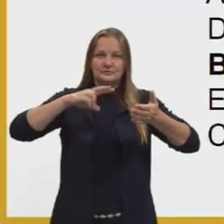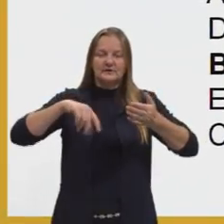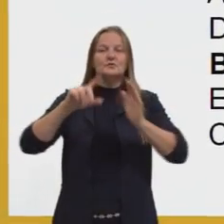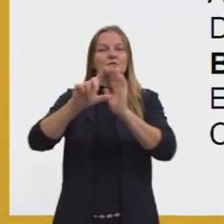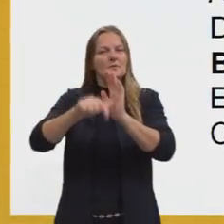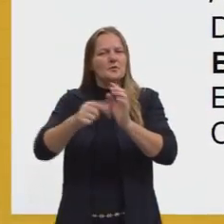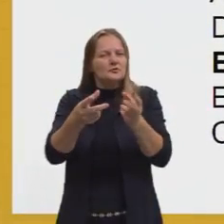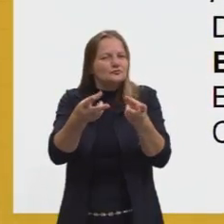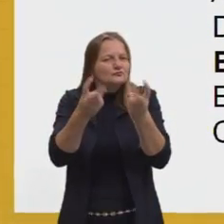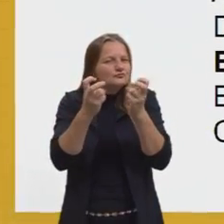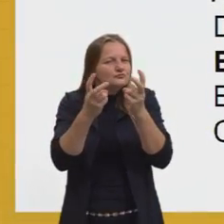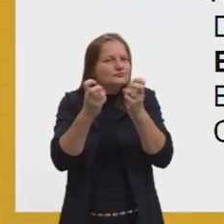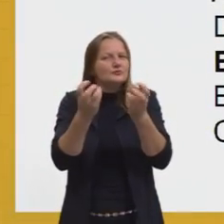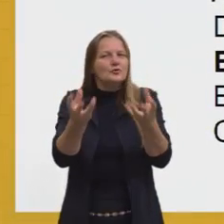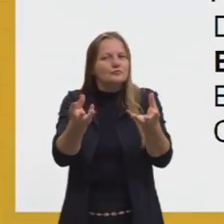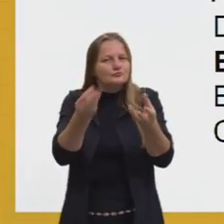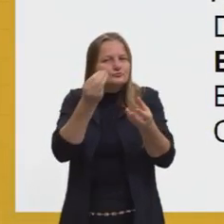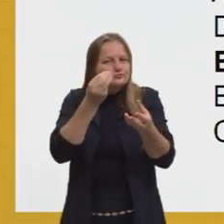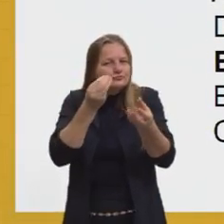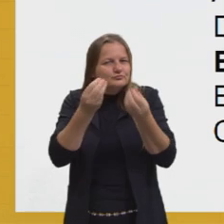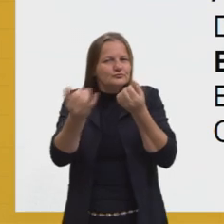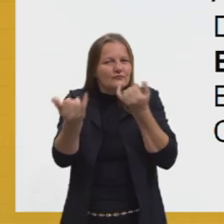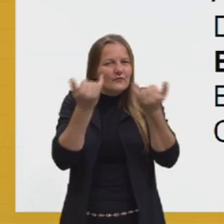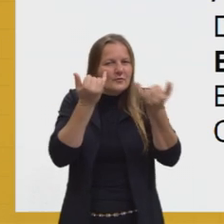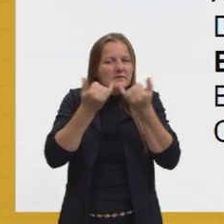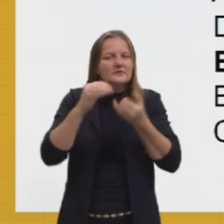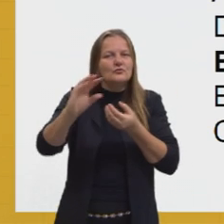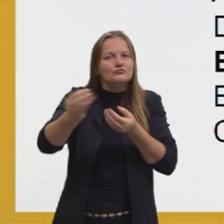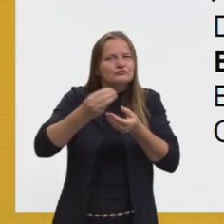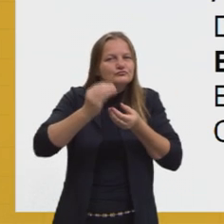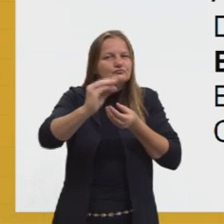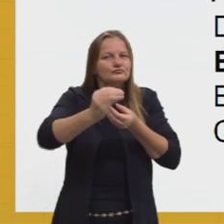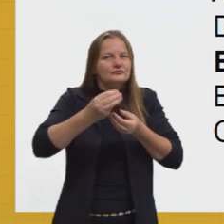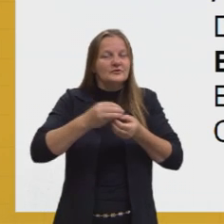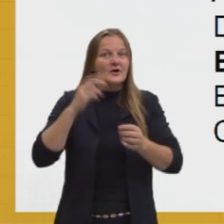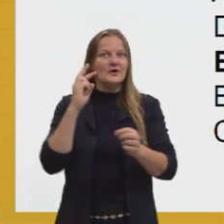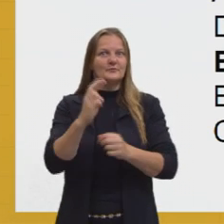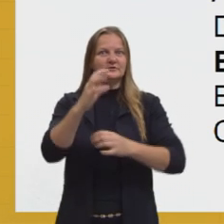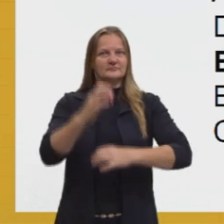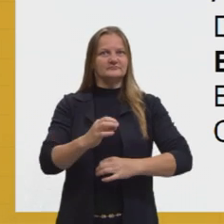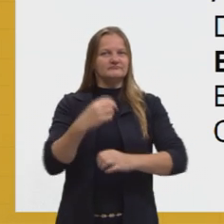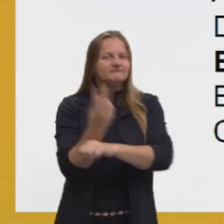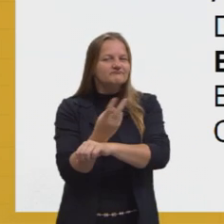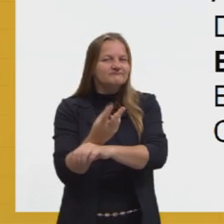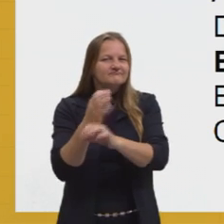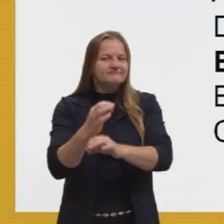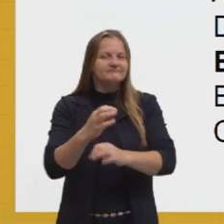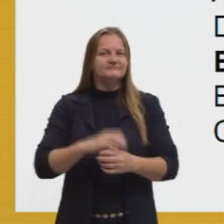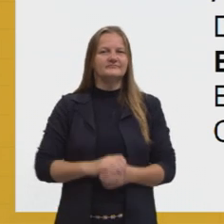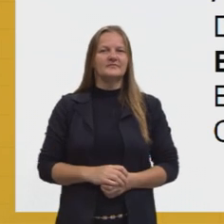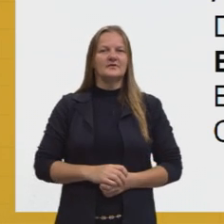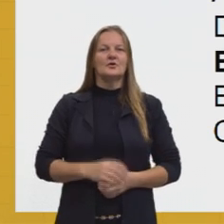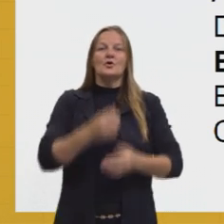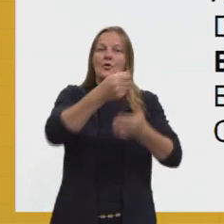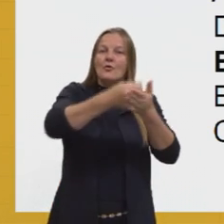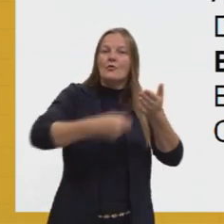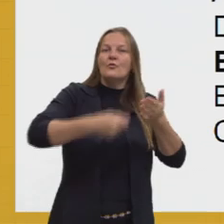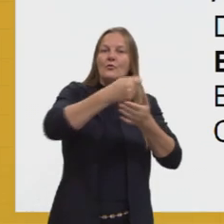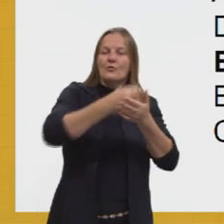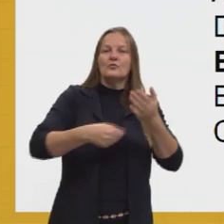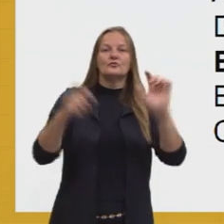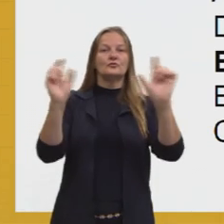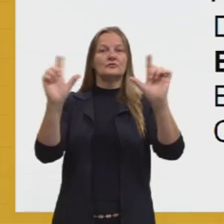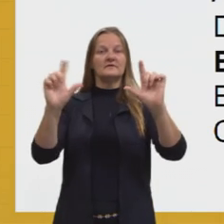extraindo as informações necessárias para que a gente chegue na resposta correta. Então, em um concurso de televisão